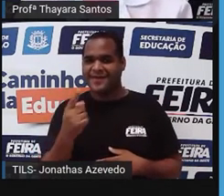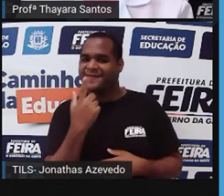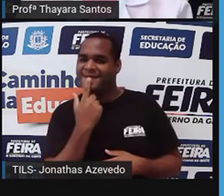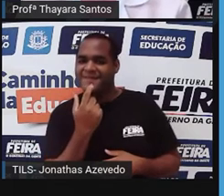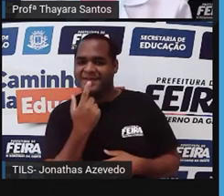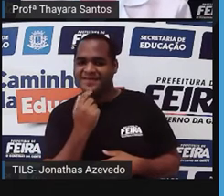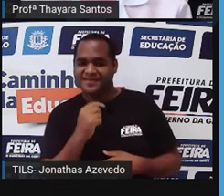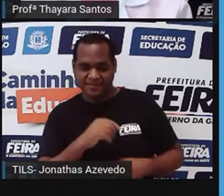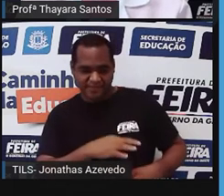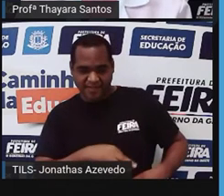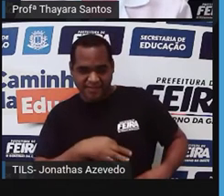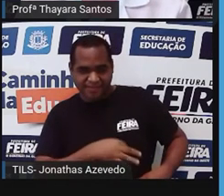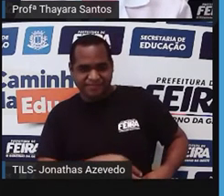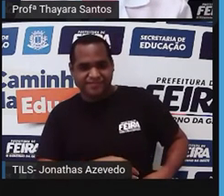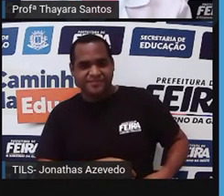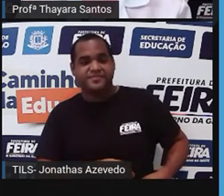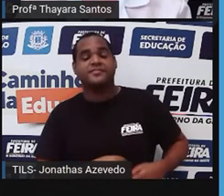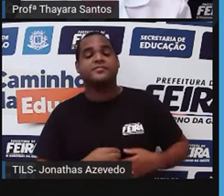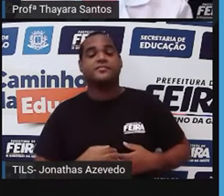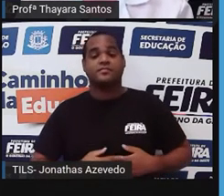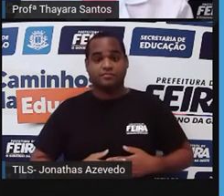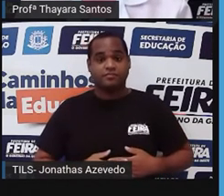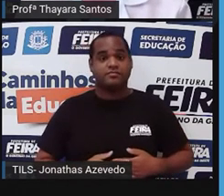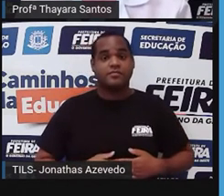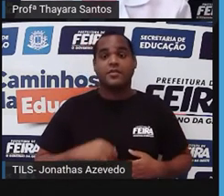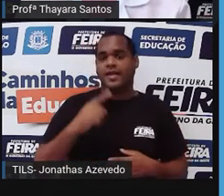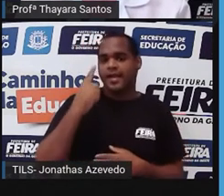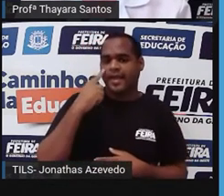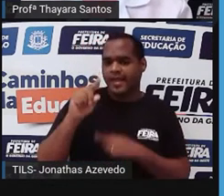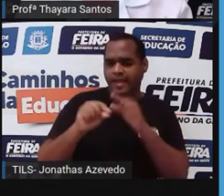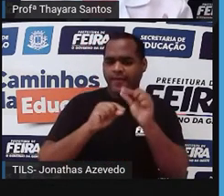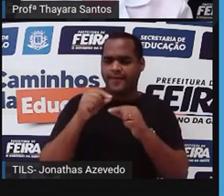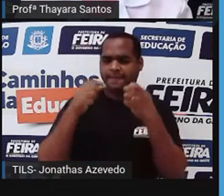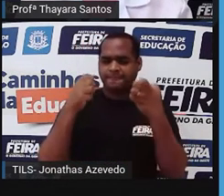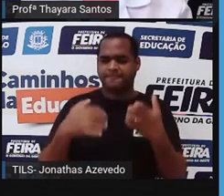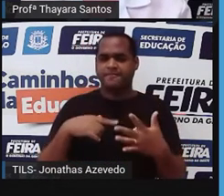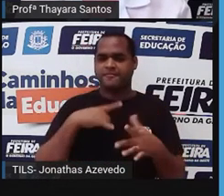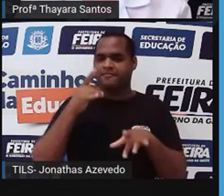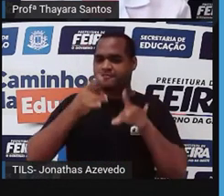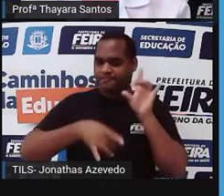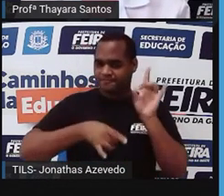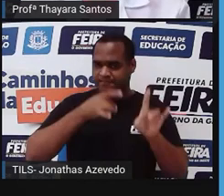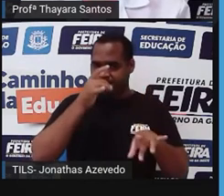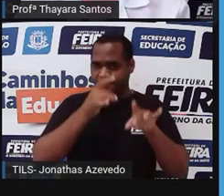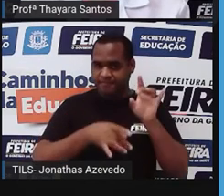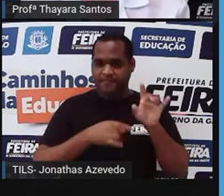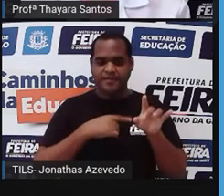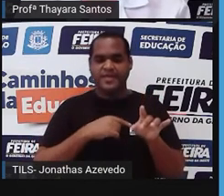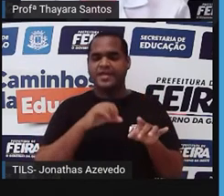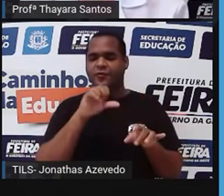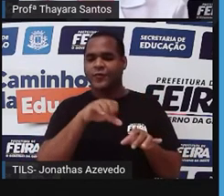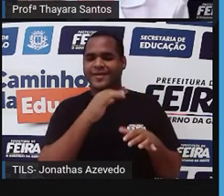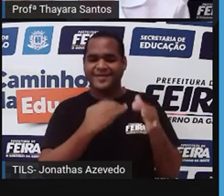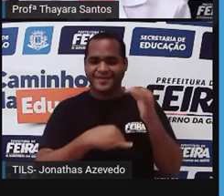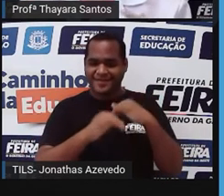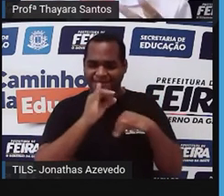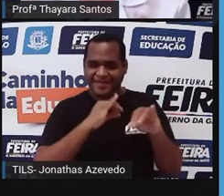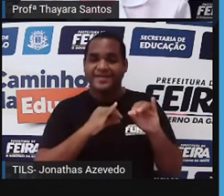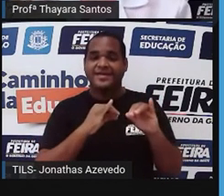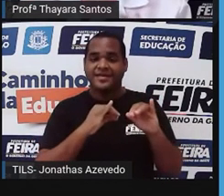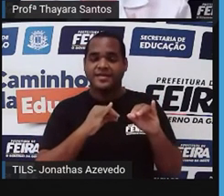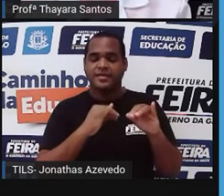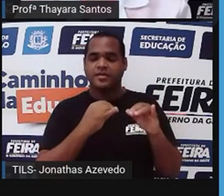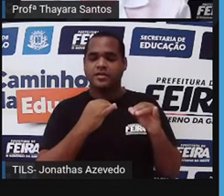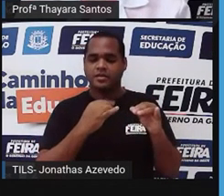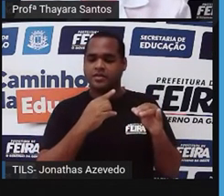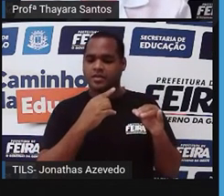considerada uma glândula anexa do sistema digestório e ele tem a função de eliminar as toxinas que são... Nesse